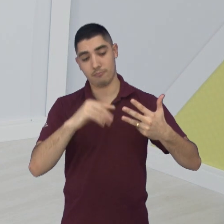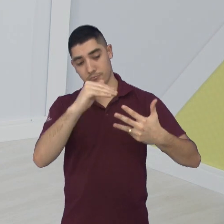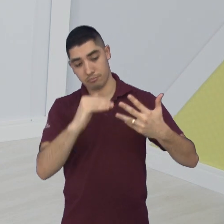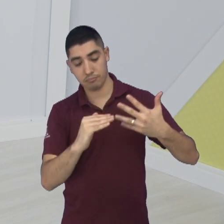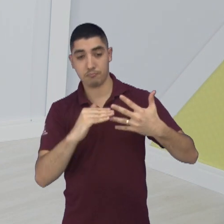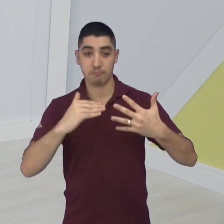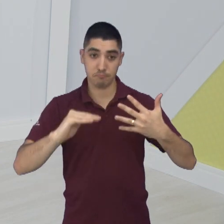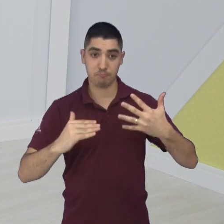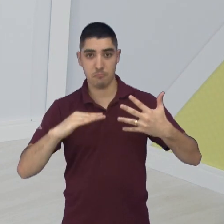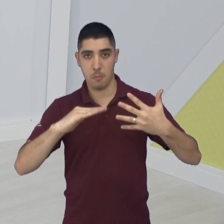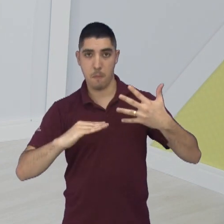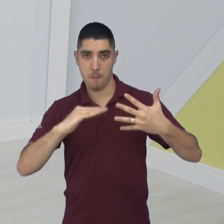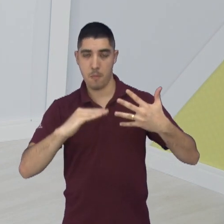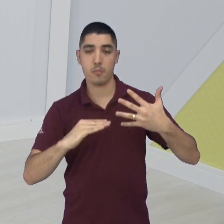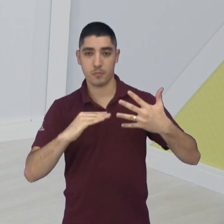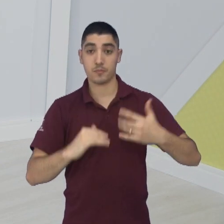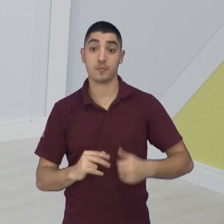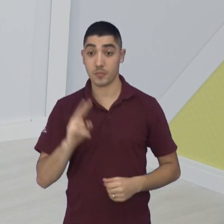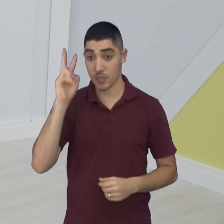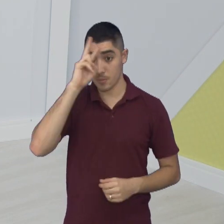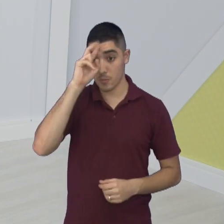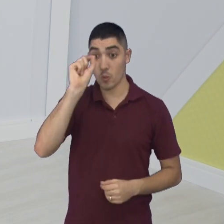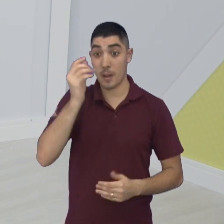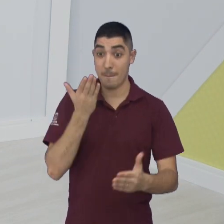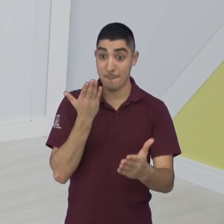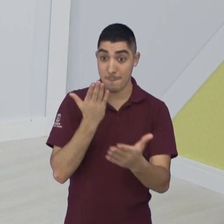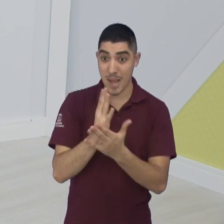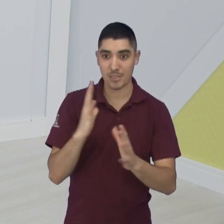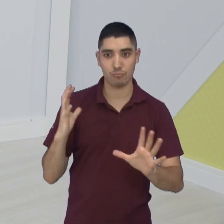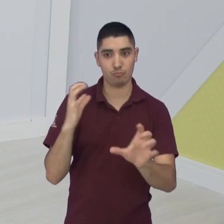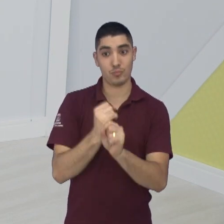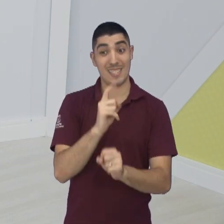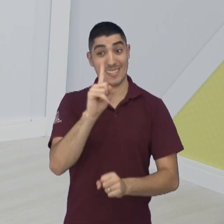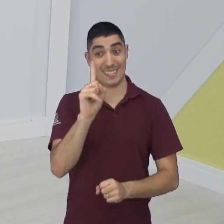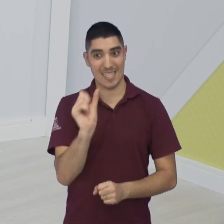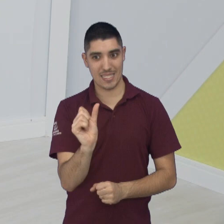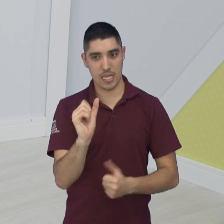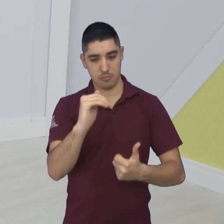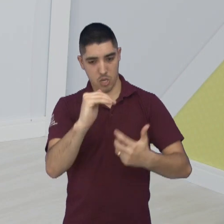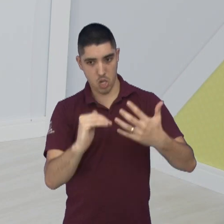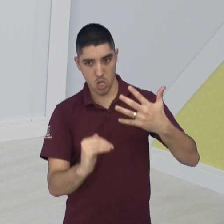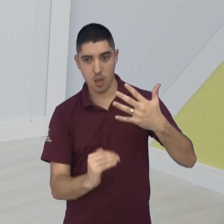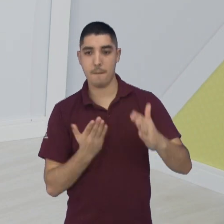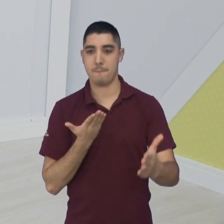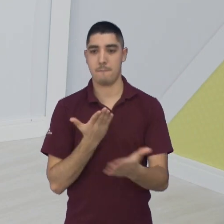classificação do NBB 16, lembrando que se classificam os 16 primeiros para a próxima fase, tá certo? Vamos para um...